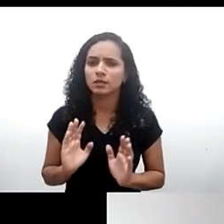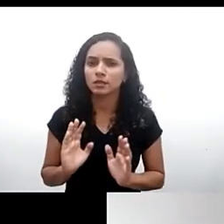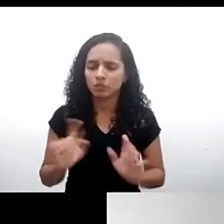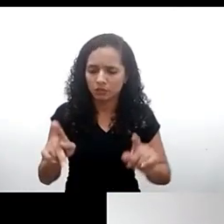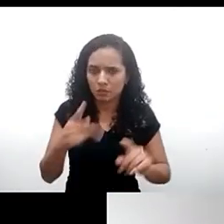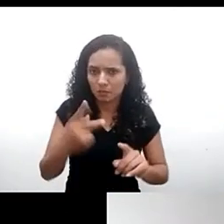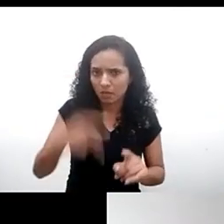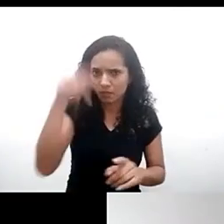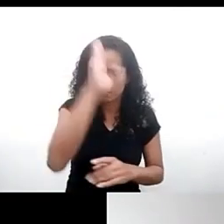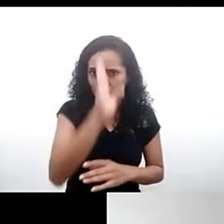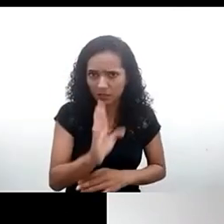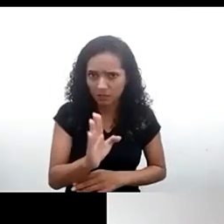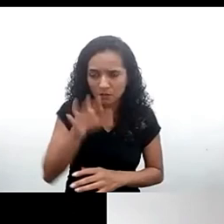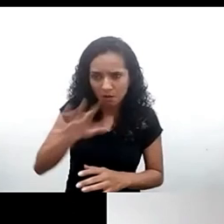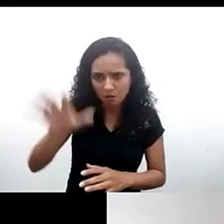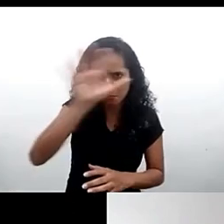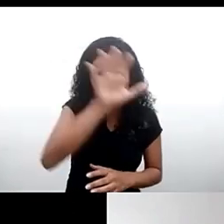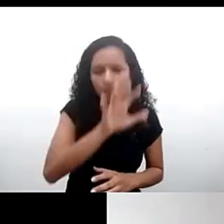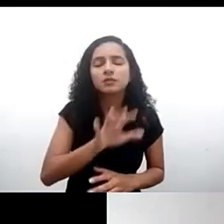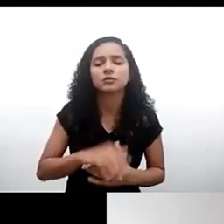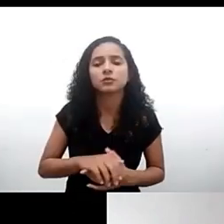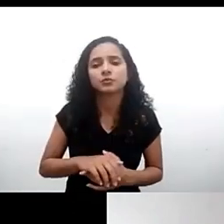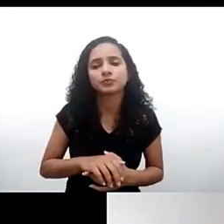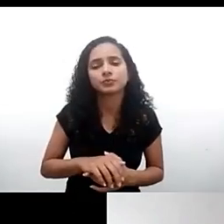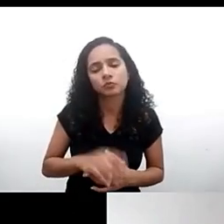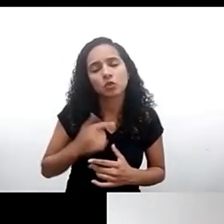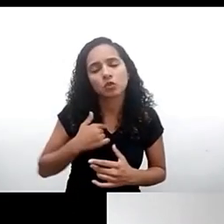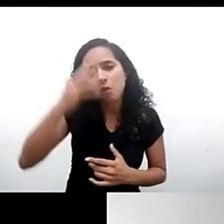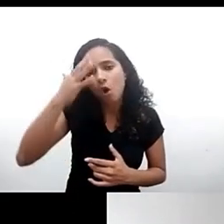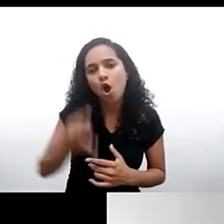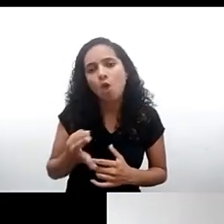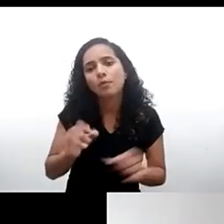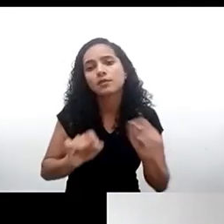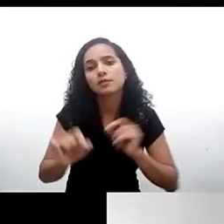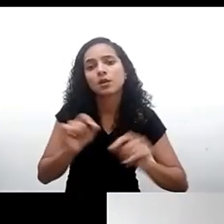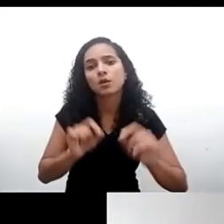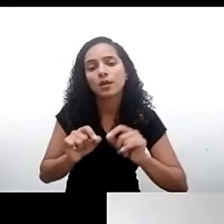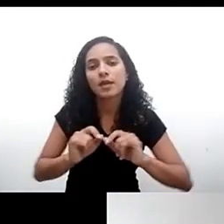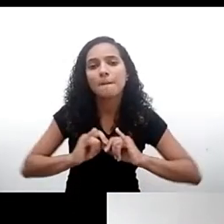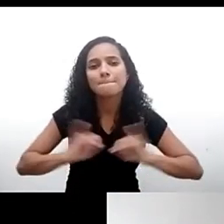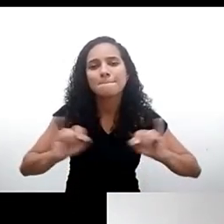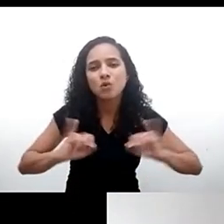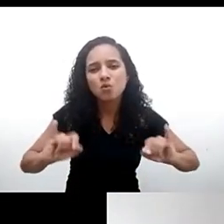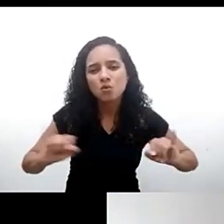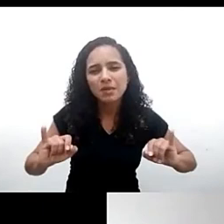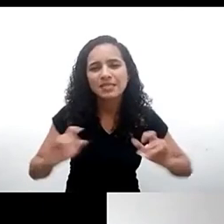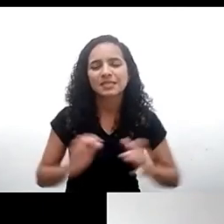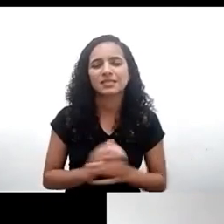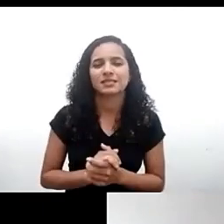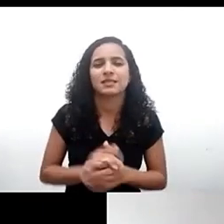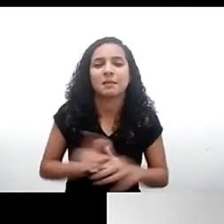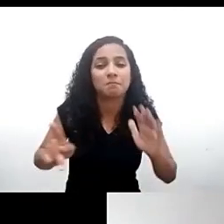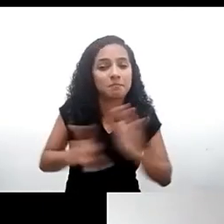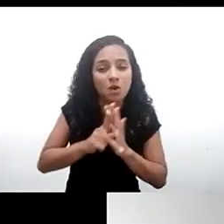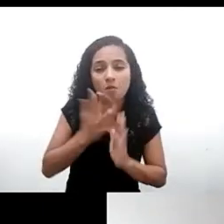né para toda a região nós já temos aqui uma compreensão de que a publicidade voltada especificamente para a